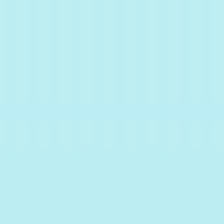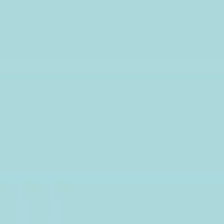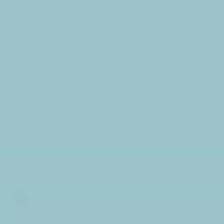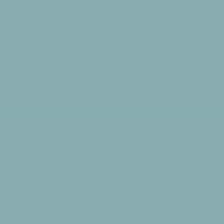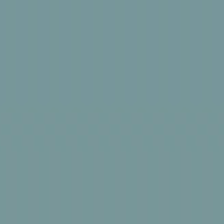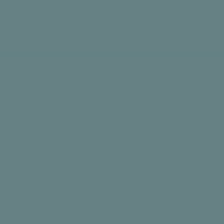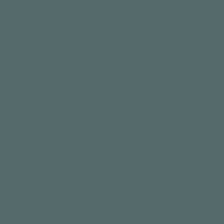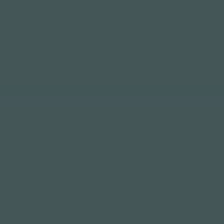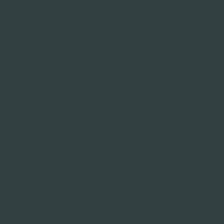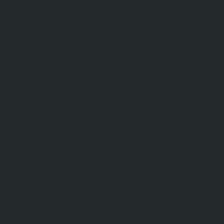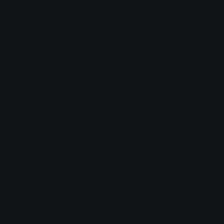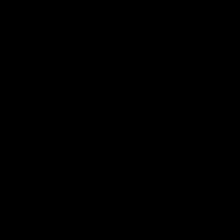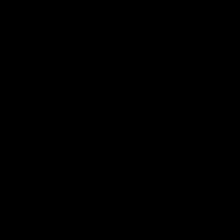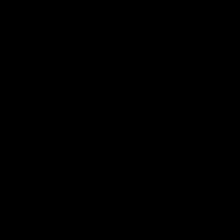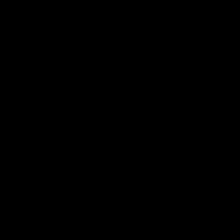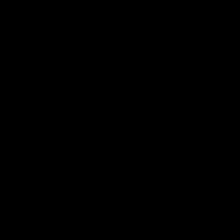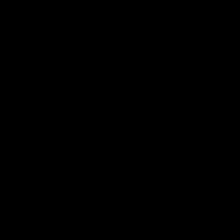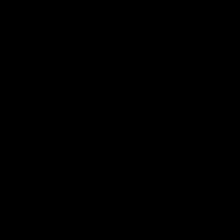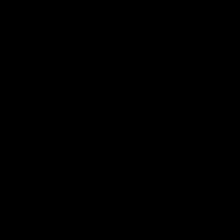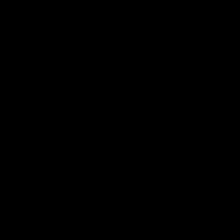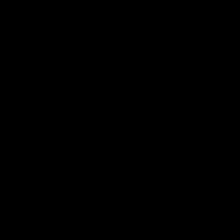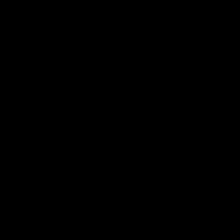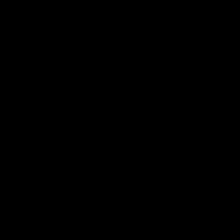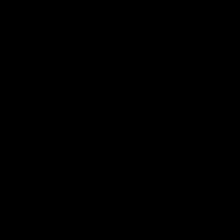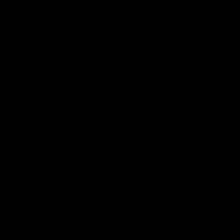Música Legenda Zanotto